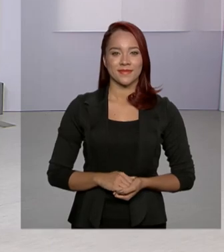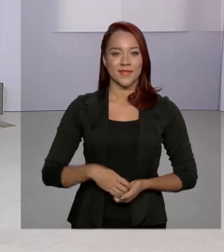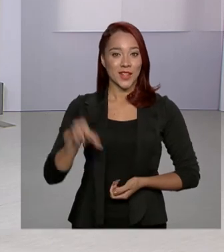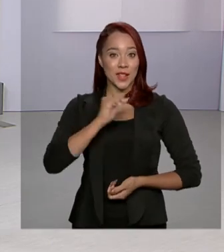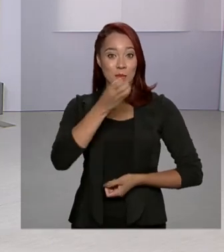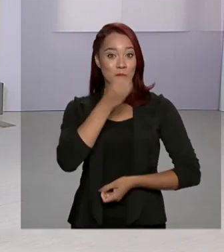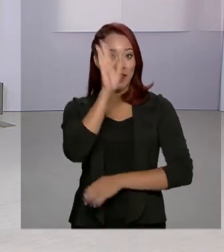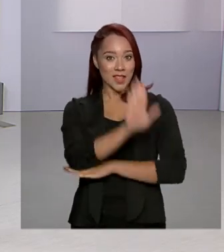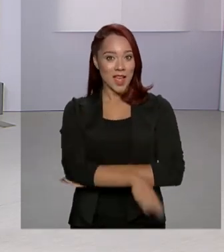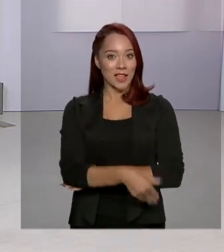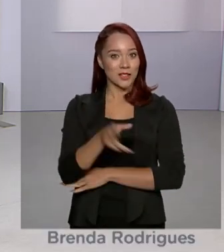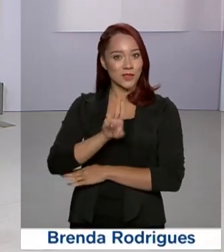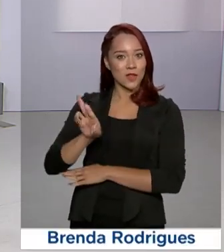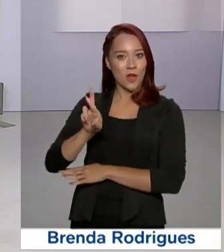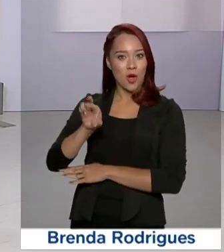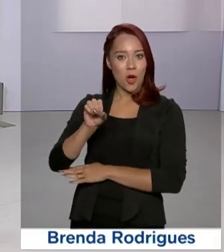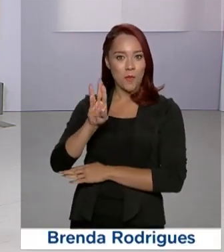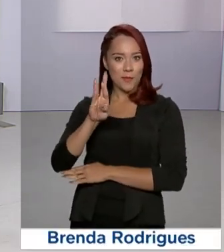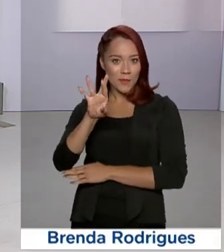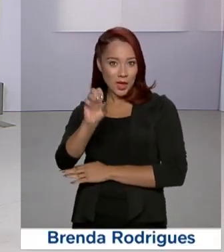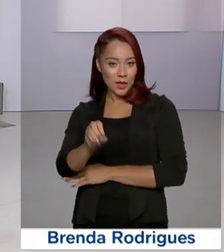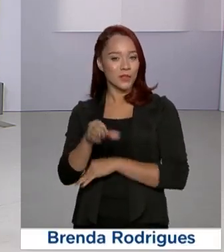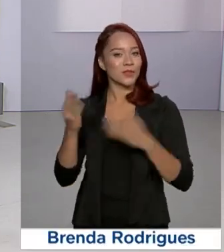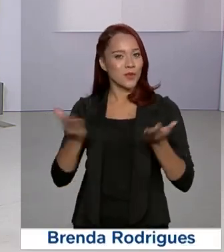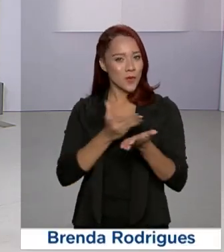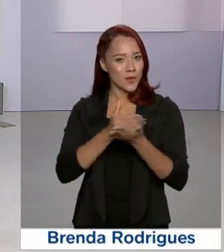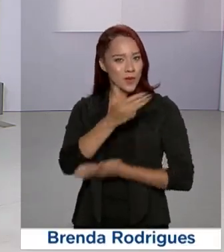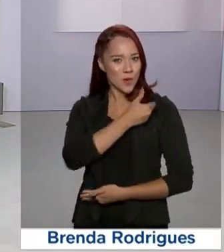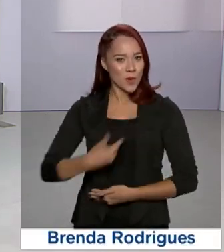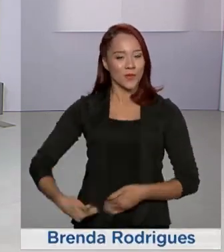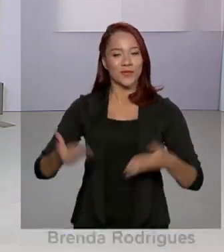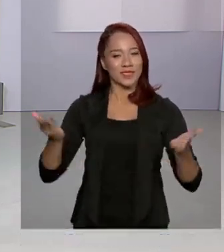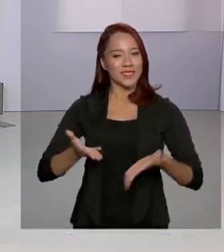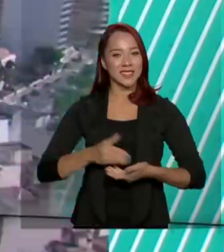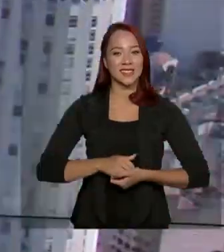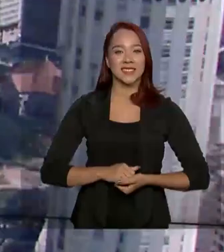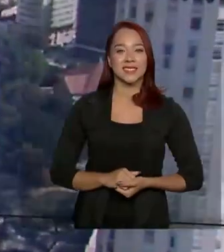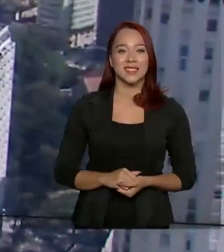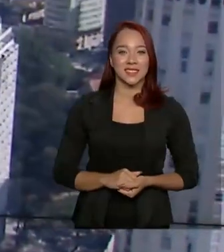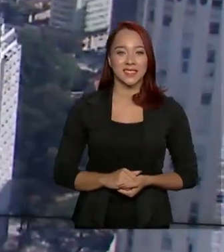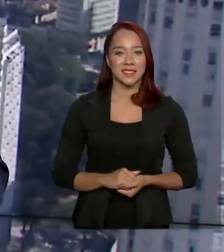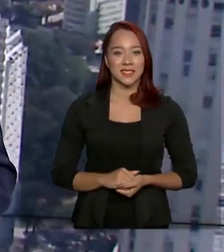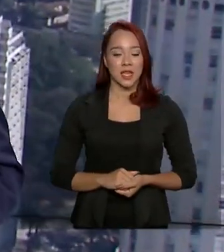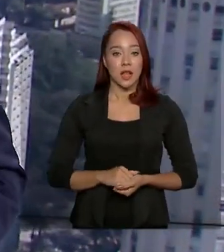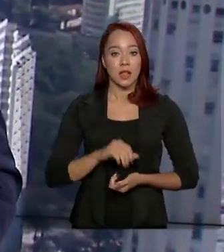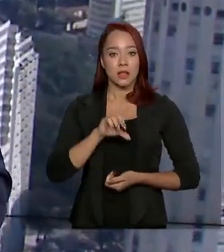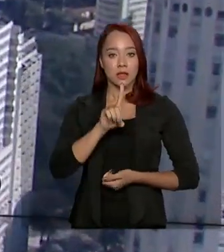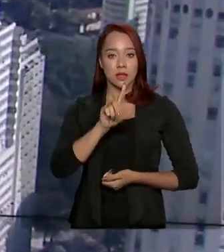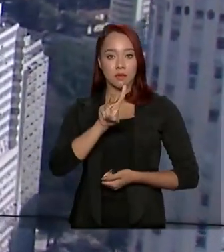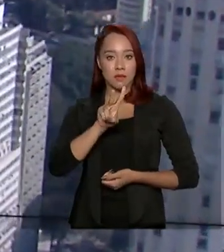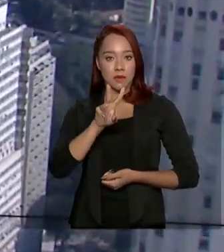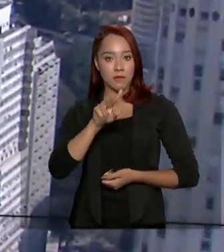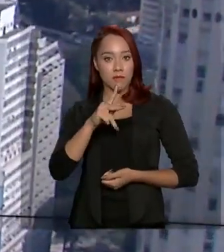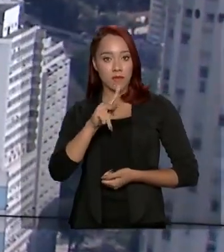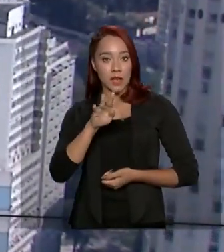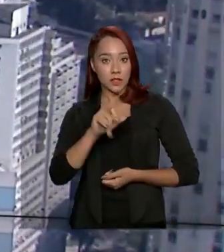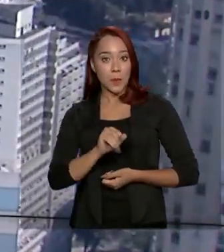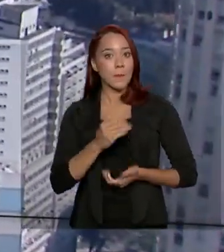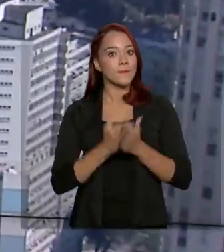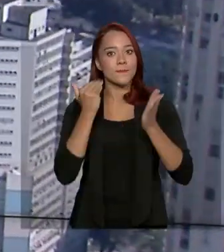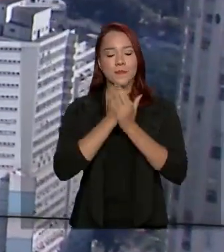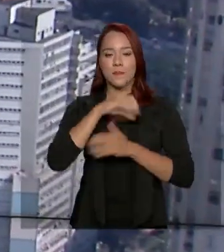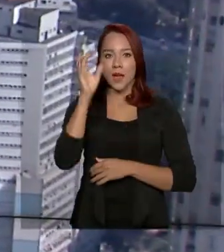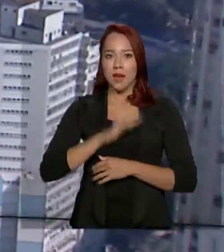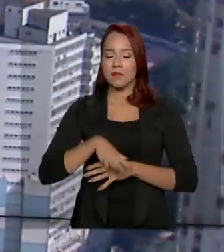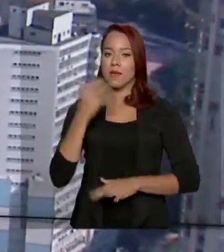Olá, boa tarde, eu sou Roberto Camargo e estamos no ar com o governo agora. DPVAT mais barato para motoristas de